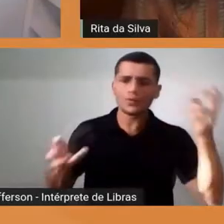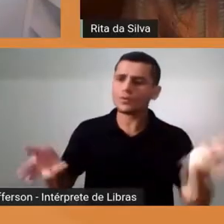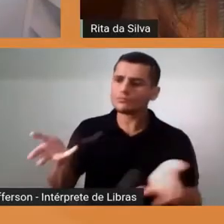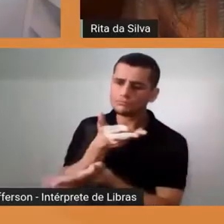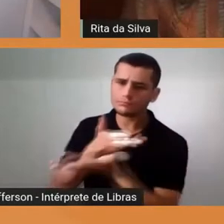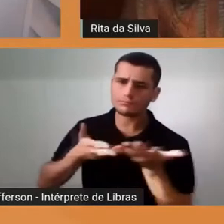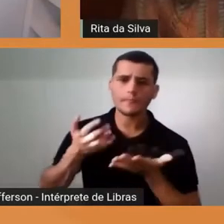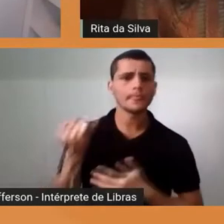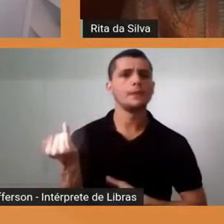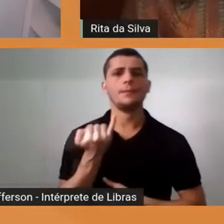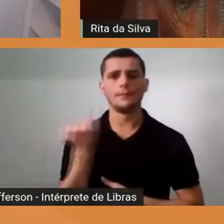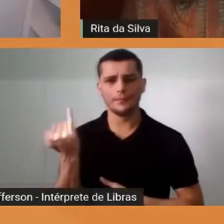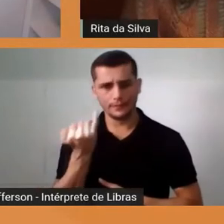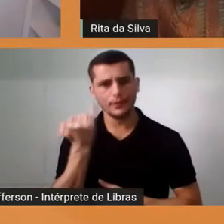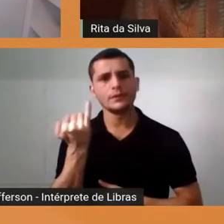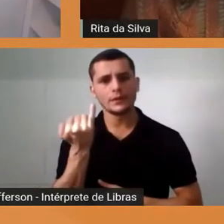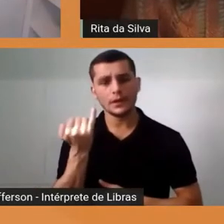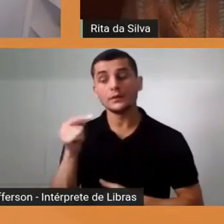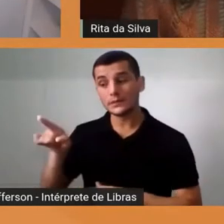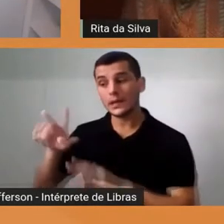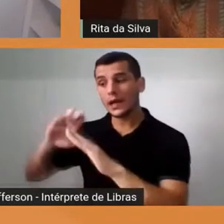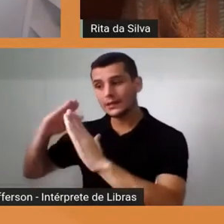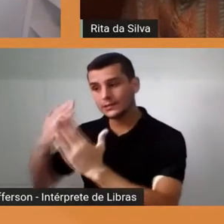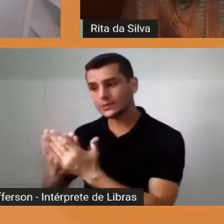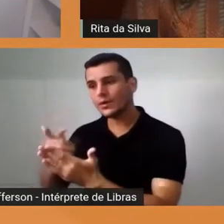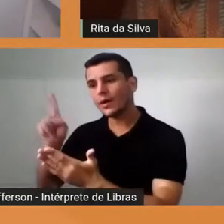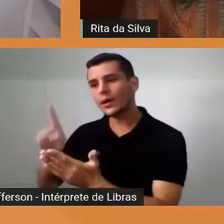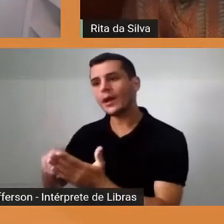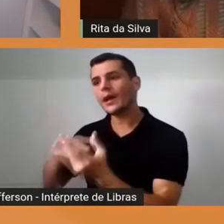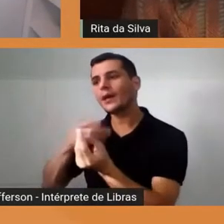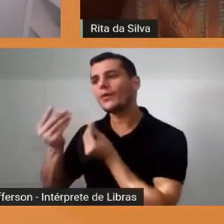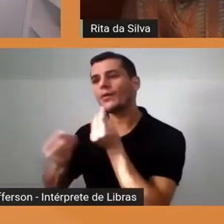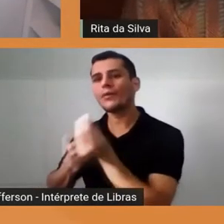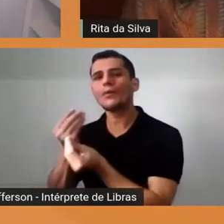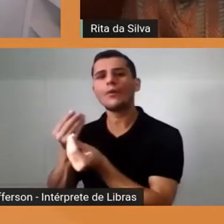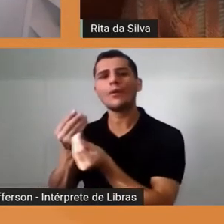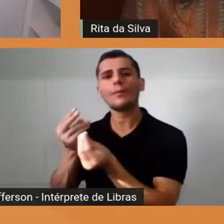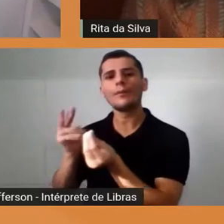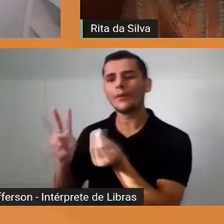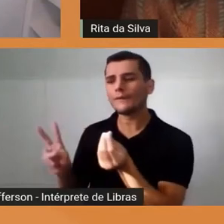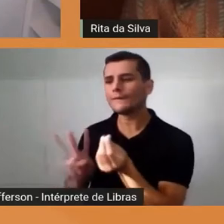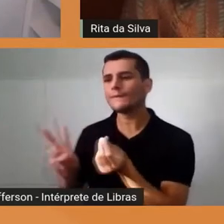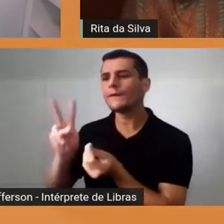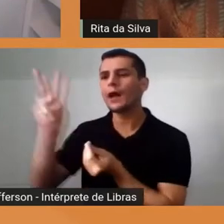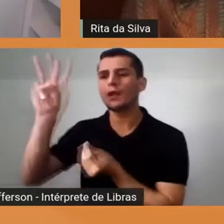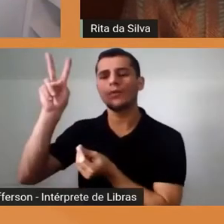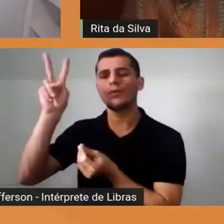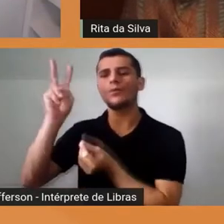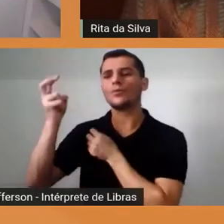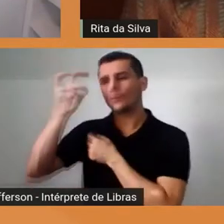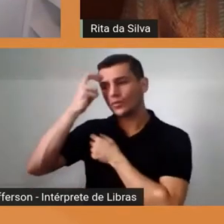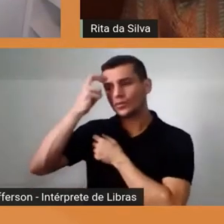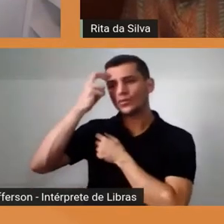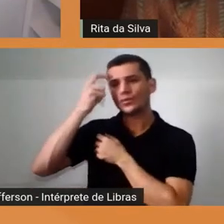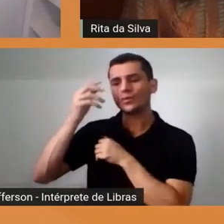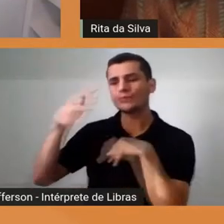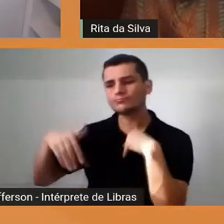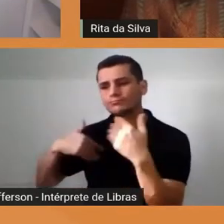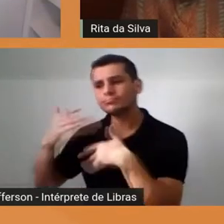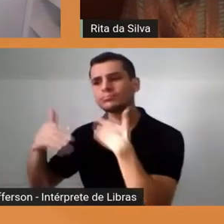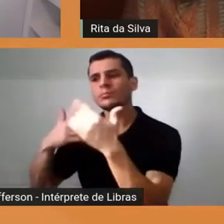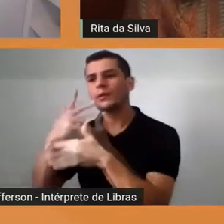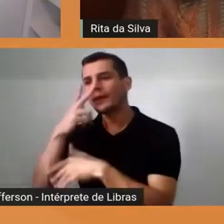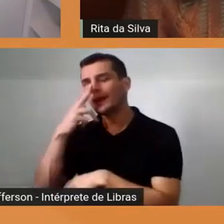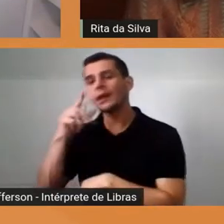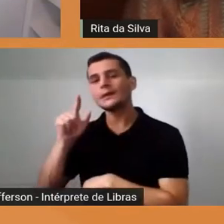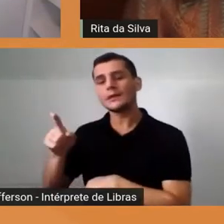A escola foi uma das formas de desvalorizar, combater as nossas culturas, mas a gente pode utilizar o mesmo espaço